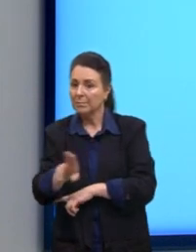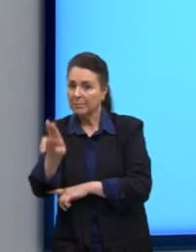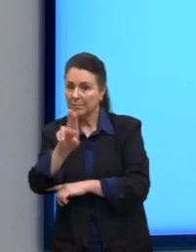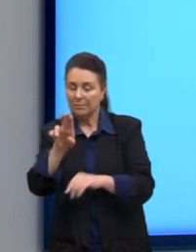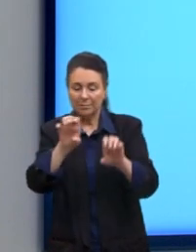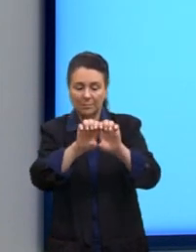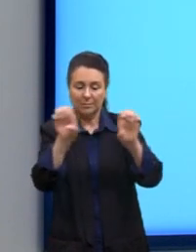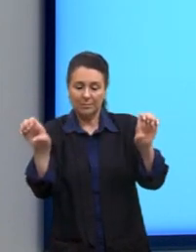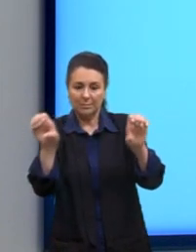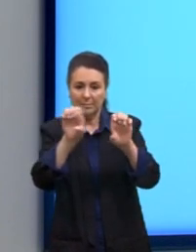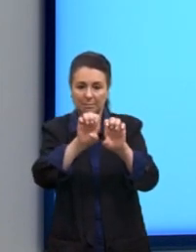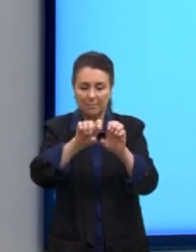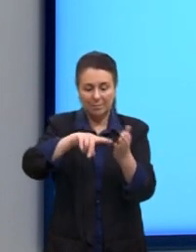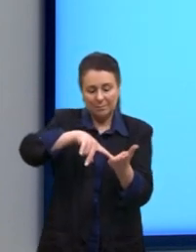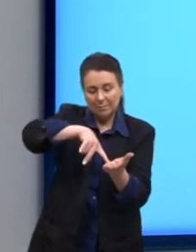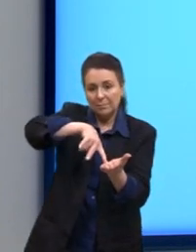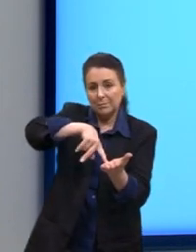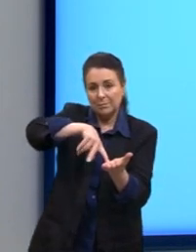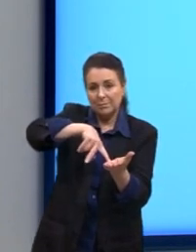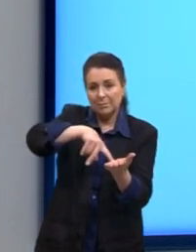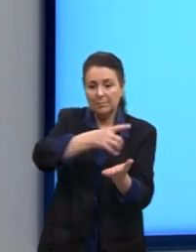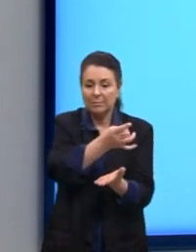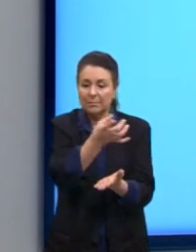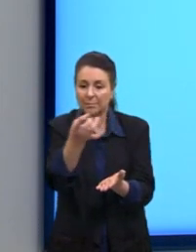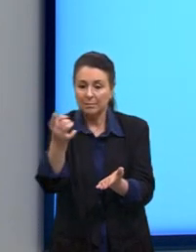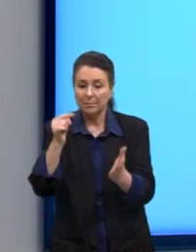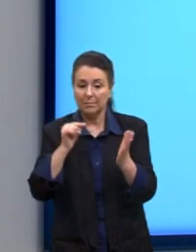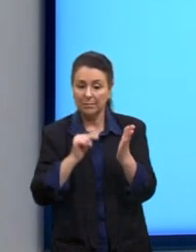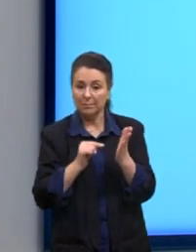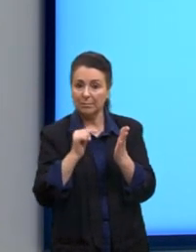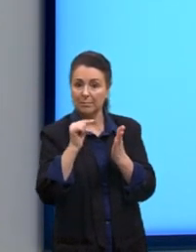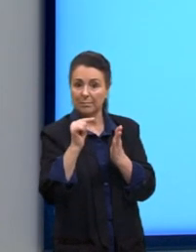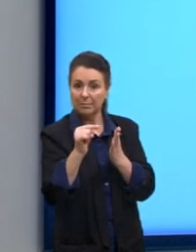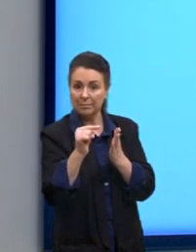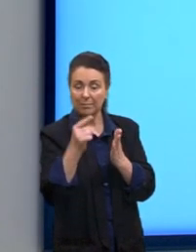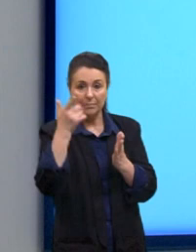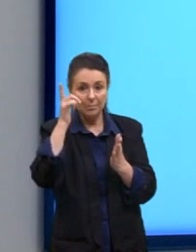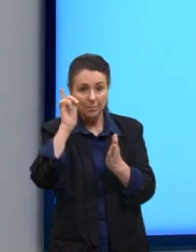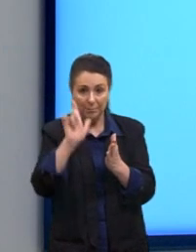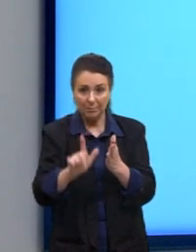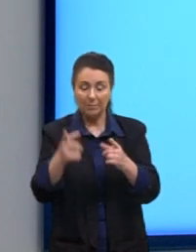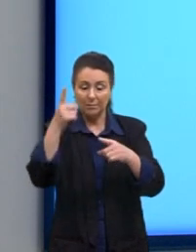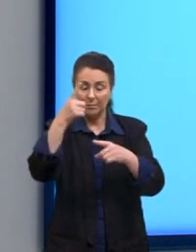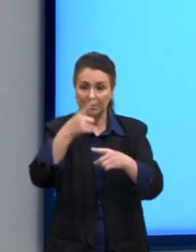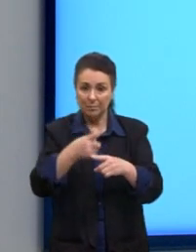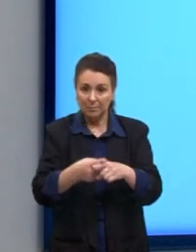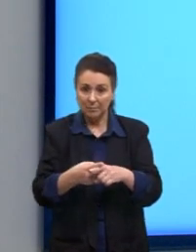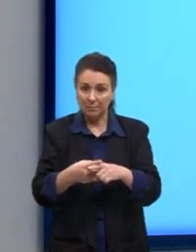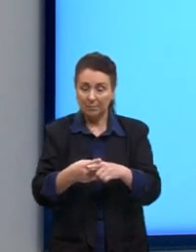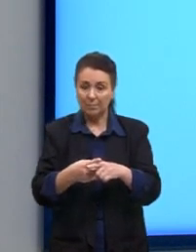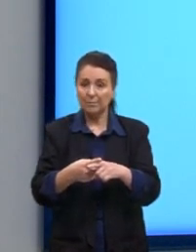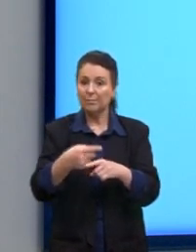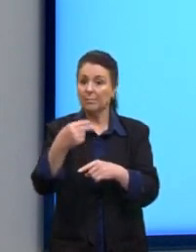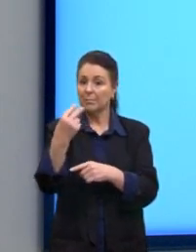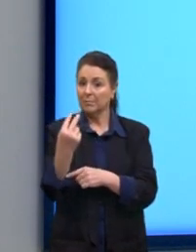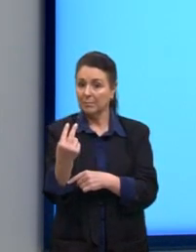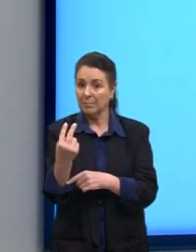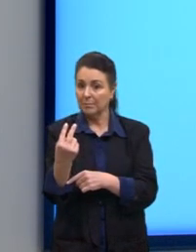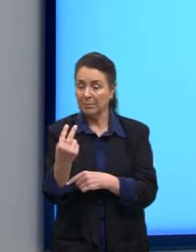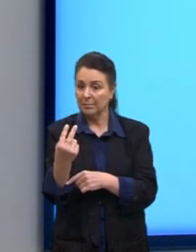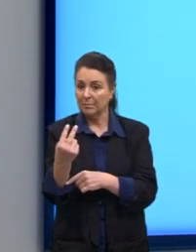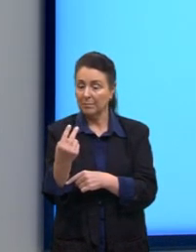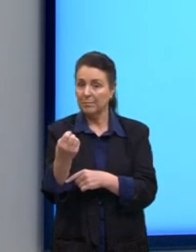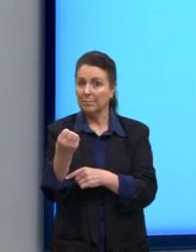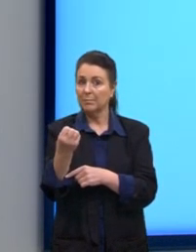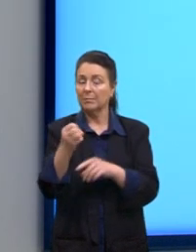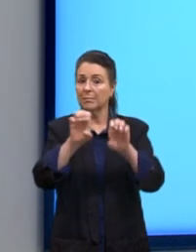equação da circunferência, cada ponto atingido nós vamos multiplicar pelo peso 2. E se for